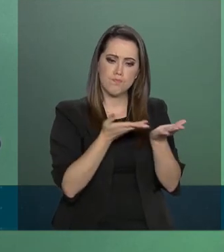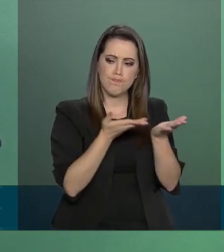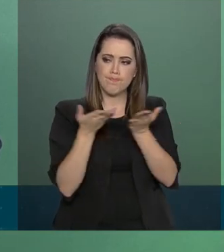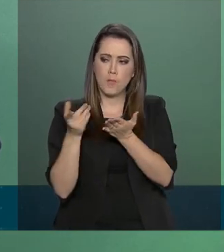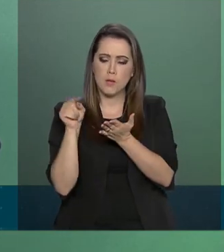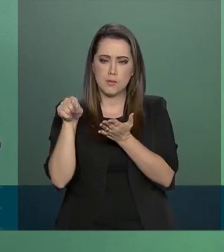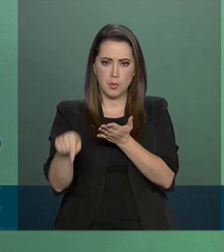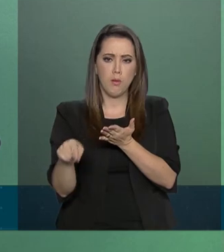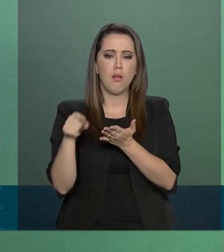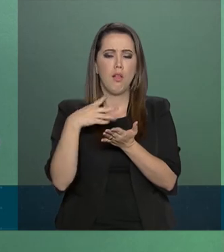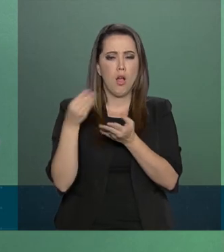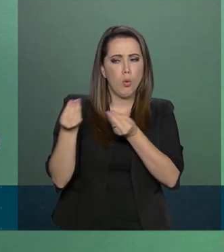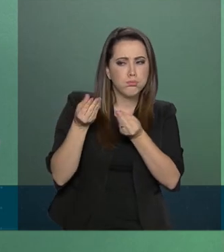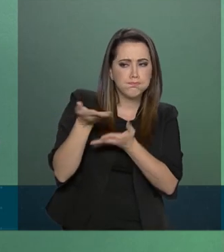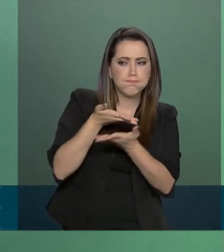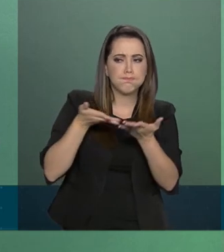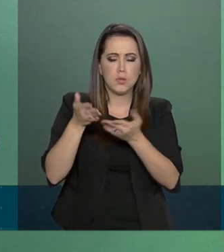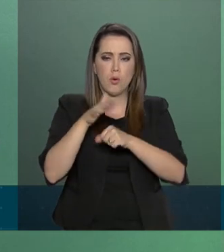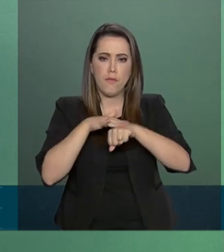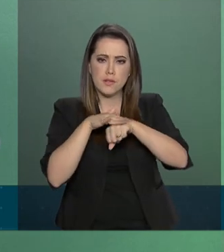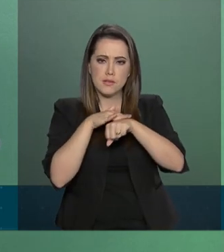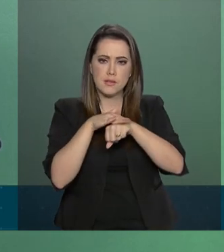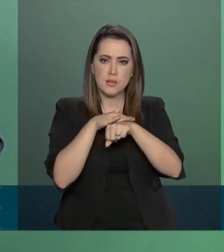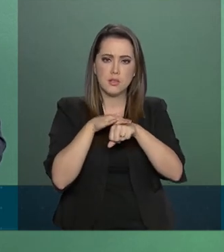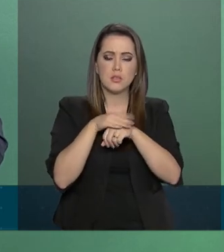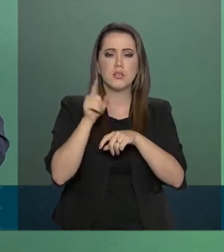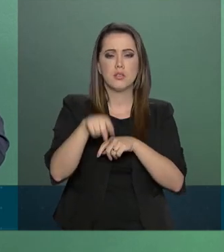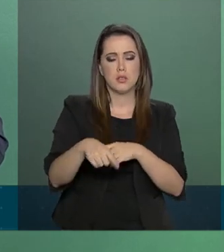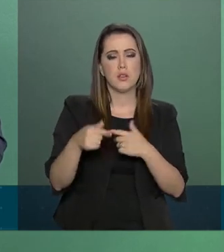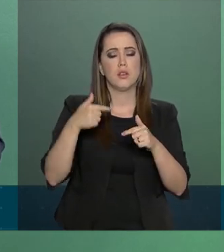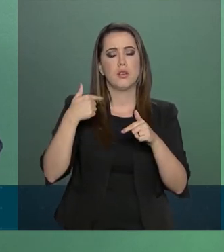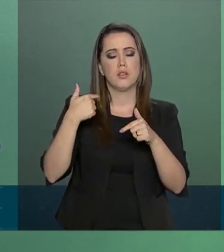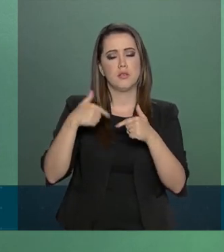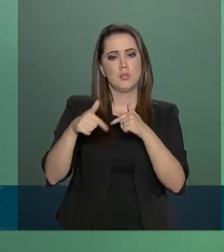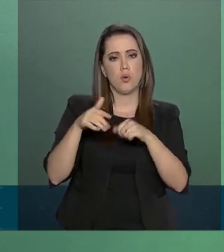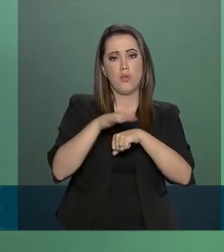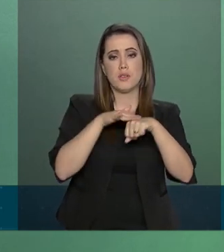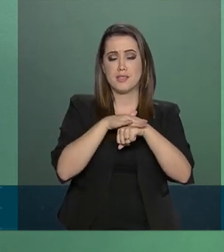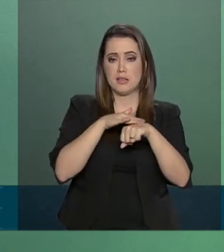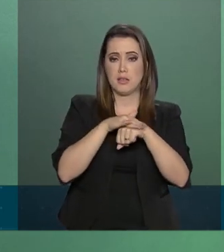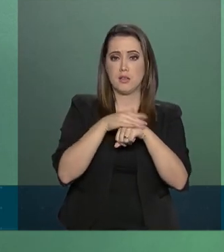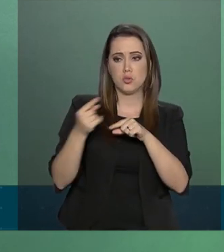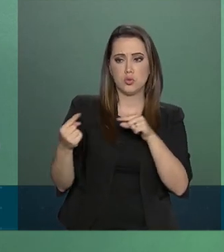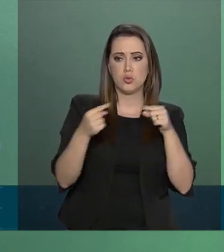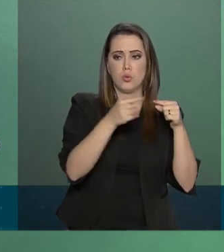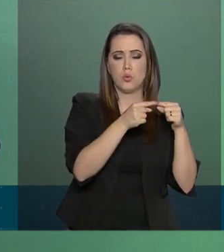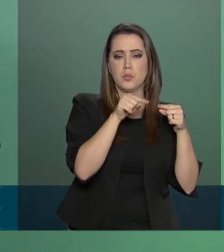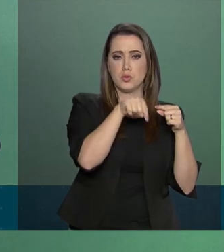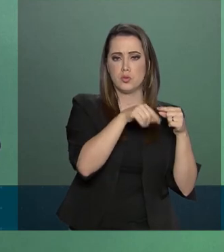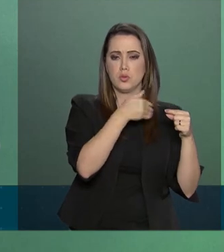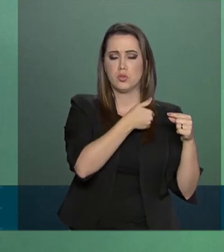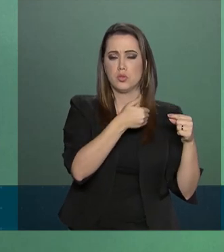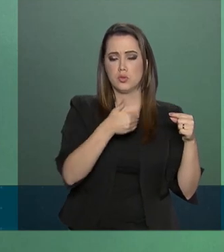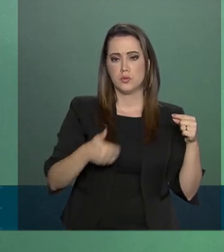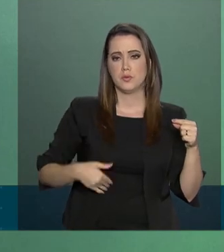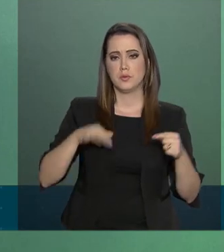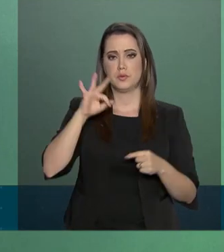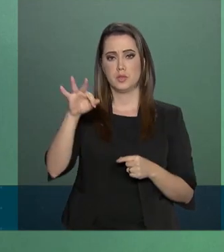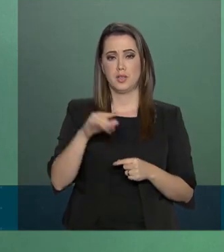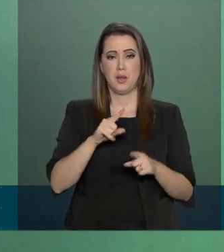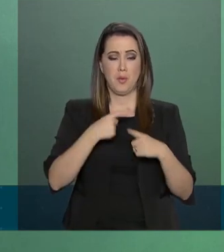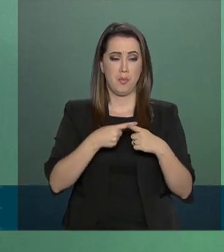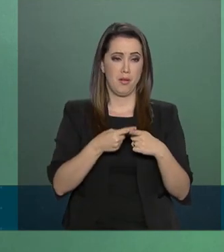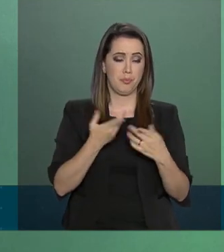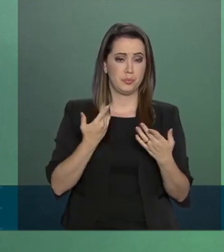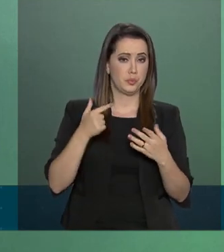ultrapassando outras organizações que vêm de a tempo colocando-se como interlocutores,